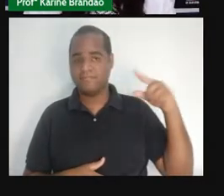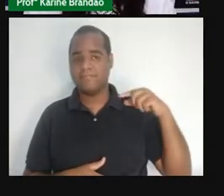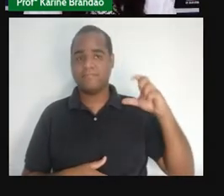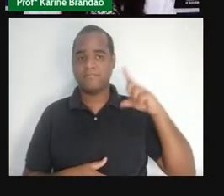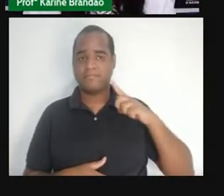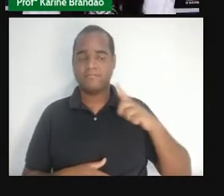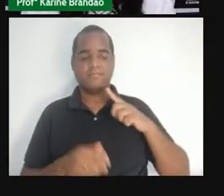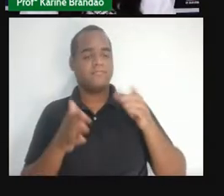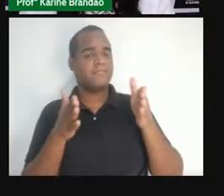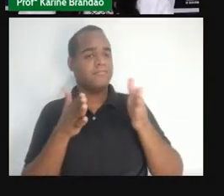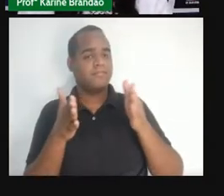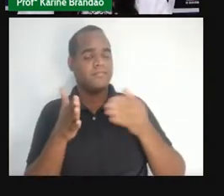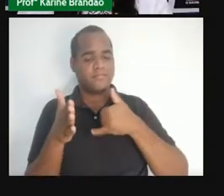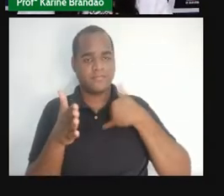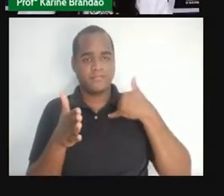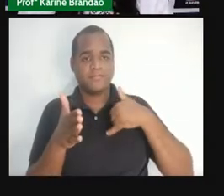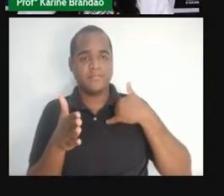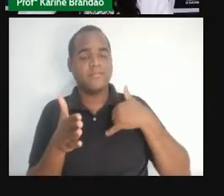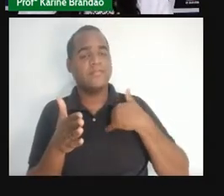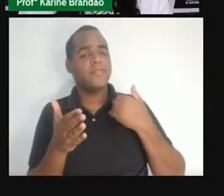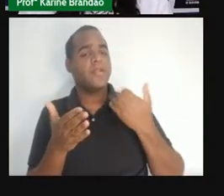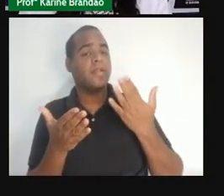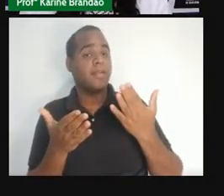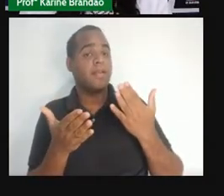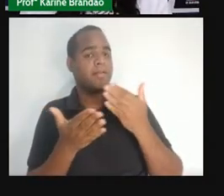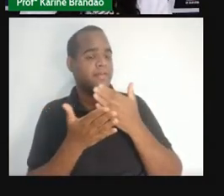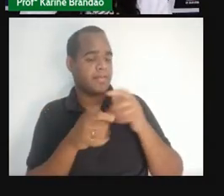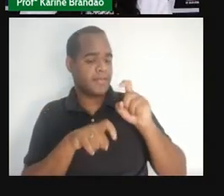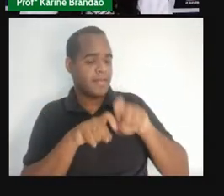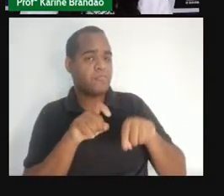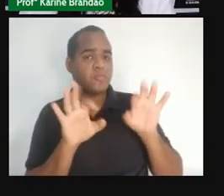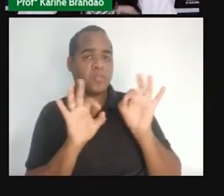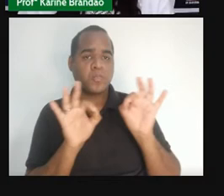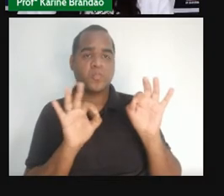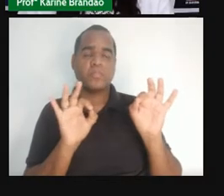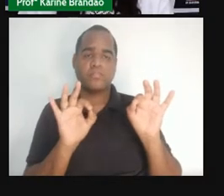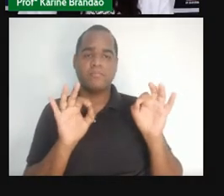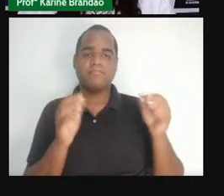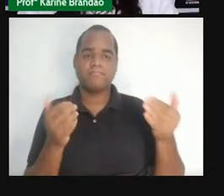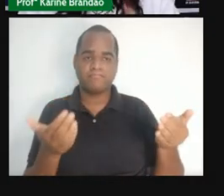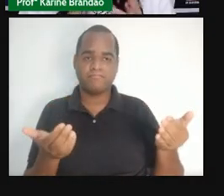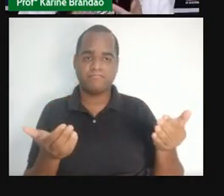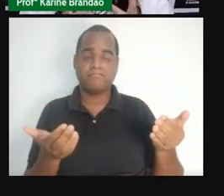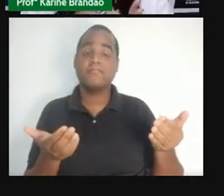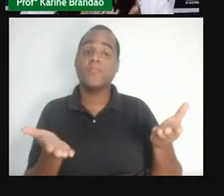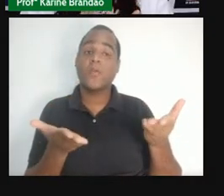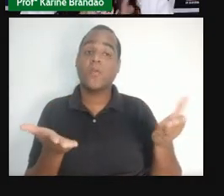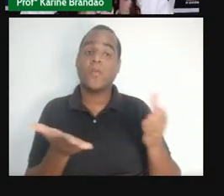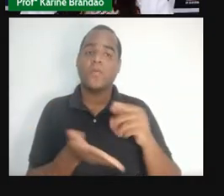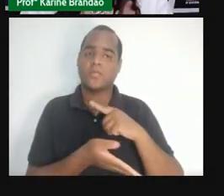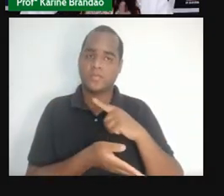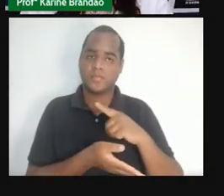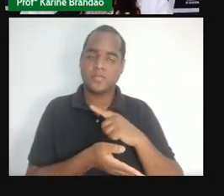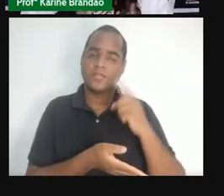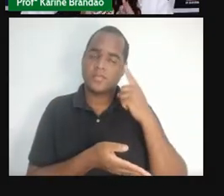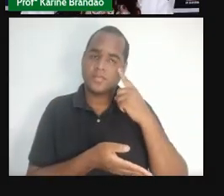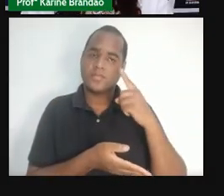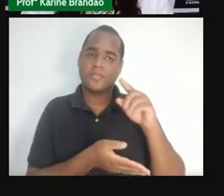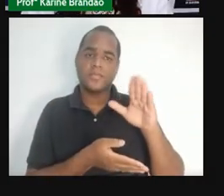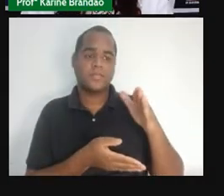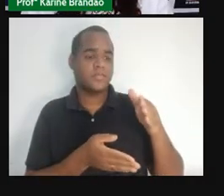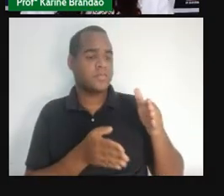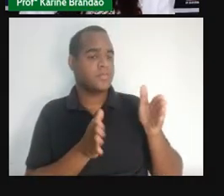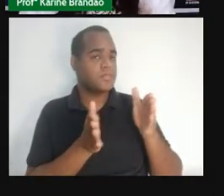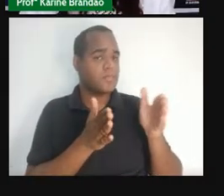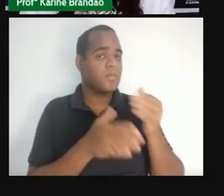-alvo inicial das campanhas eram meninas que não haviam iniciado a vida sexual. Atualmente, a gente tem estipulado para meninas